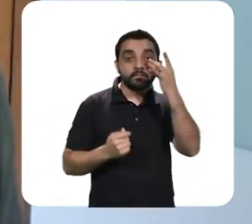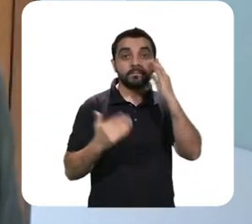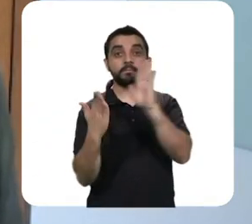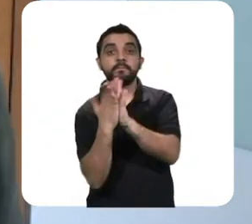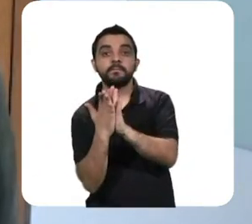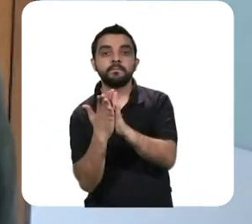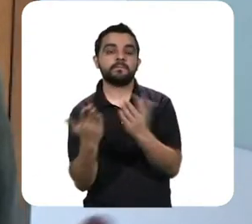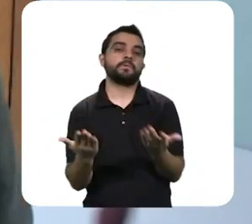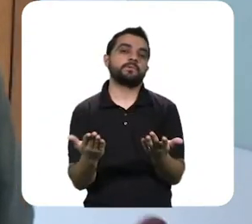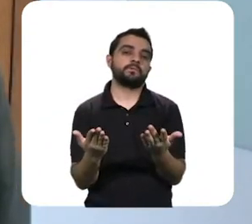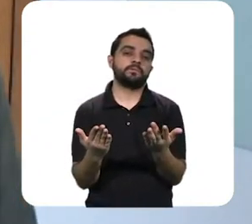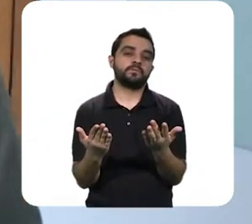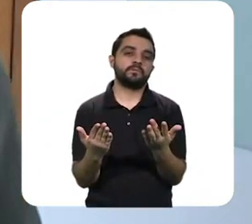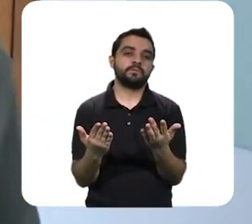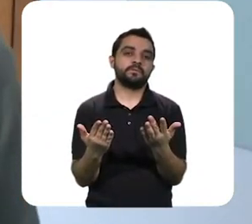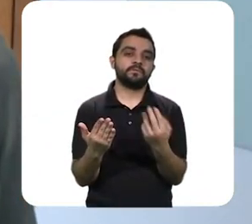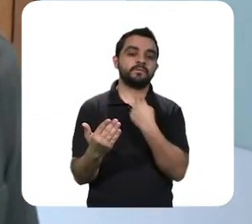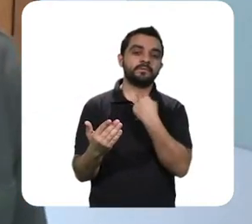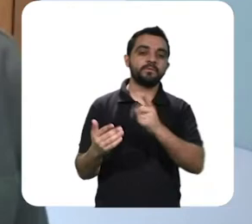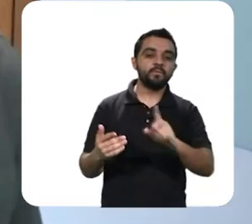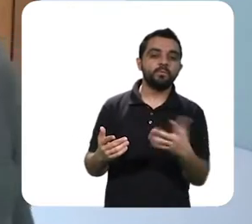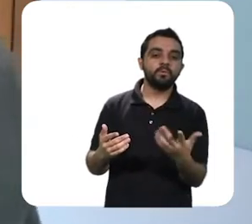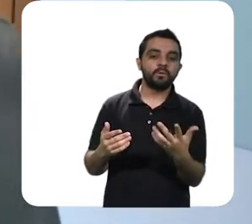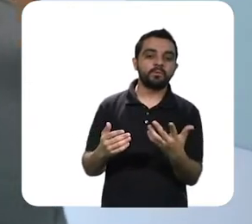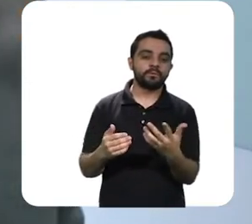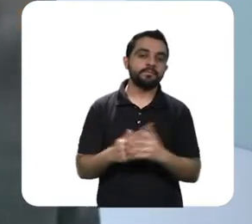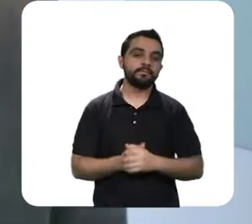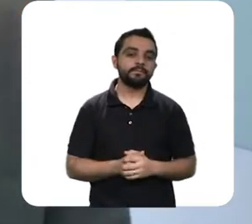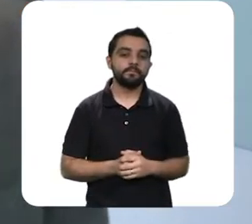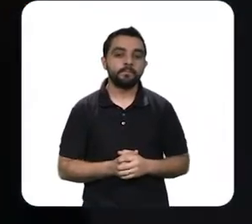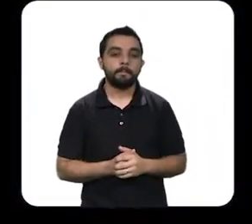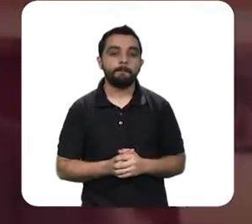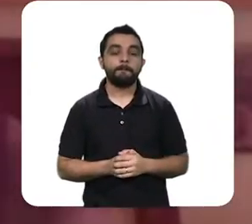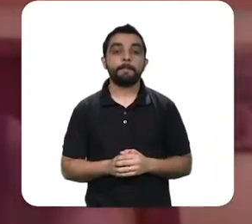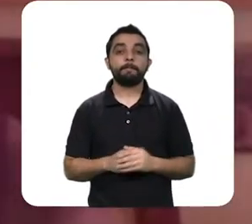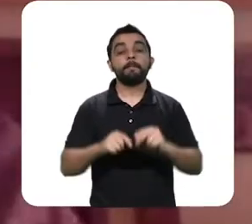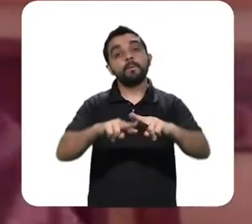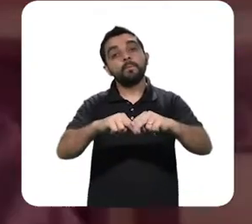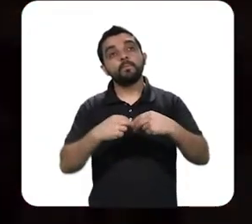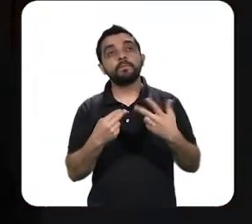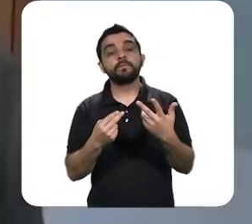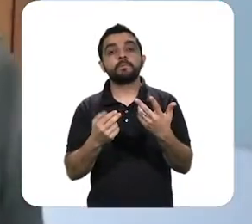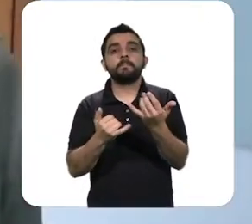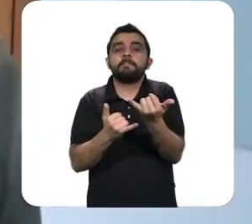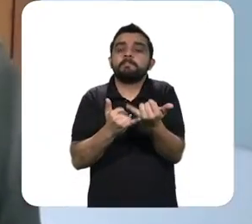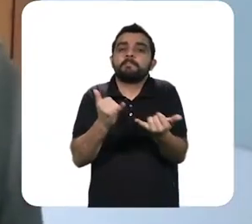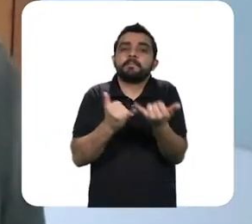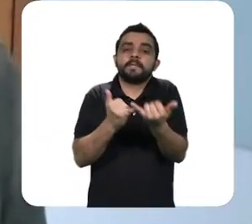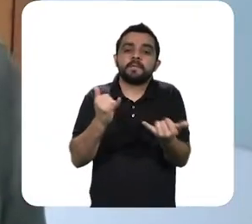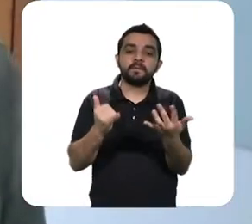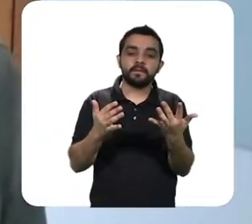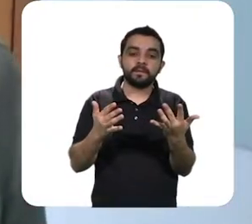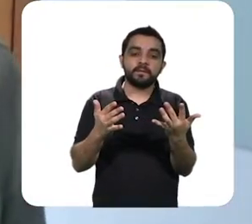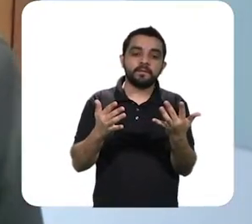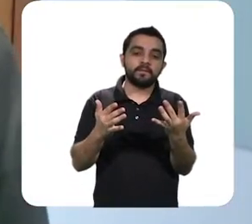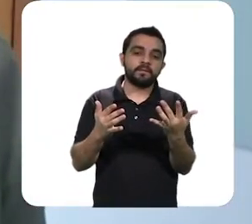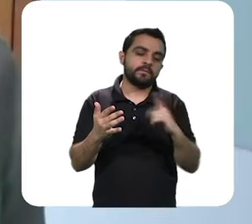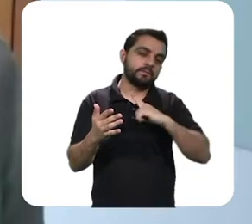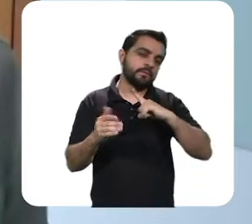você depende da presença de mão de obra para vender os produtos. Então, é como se,